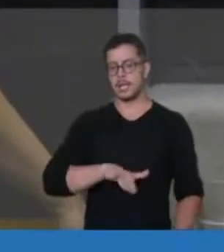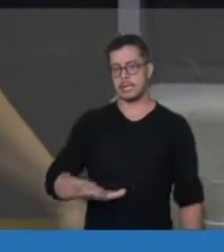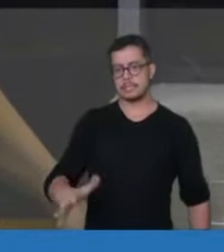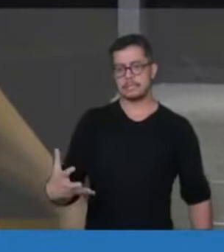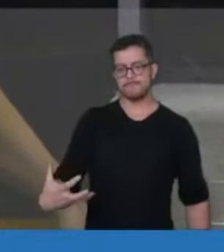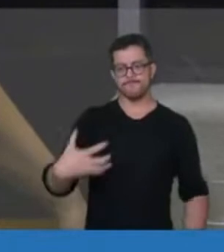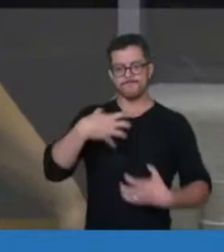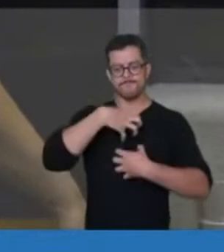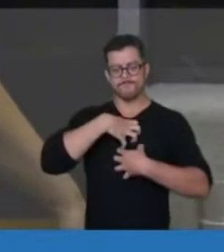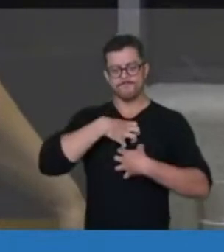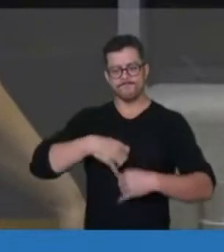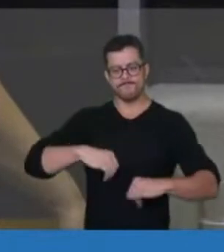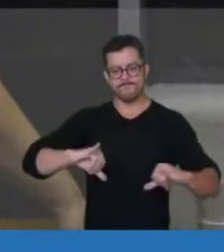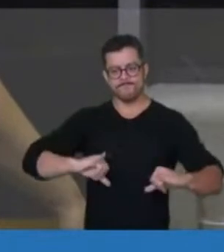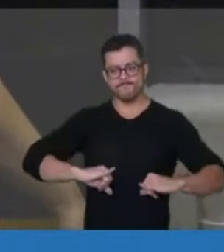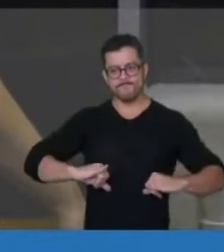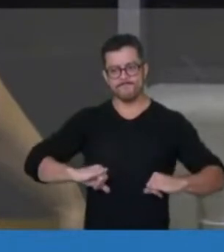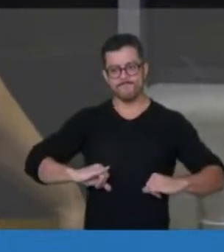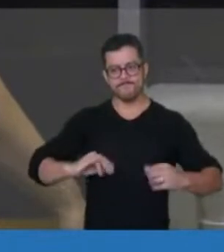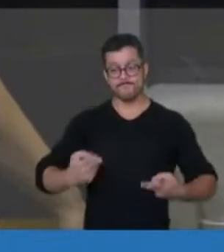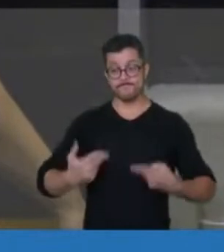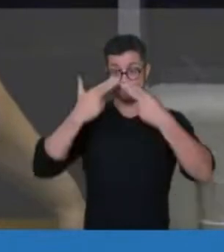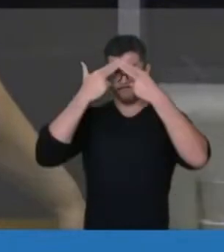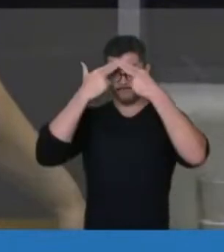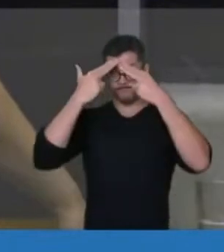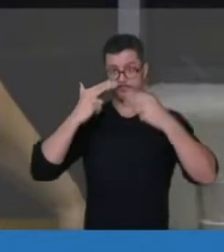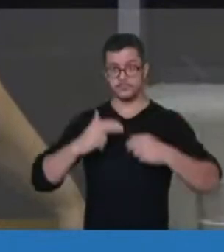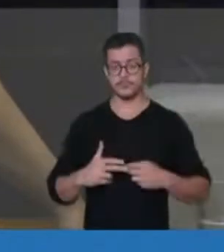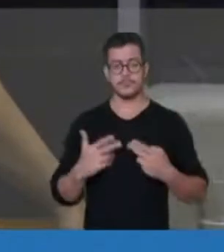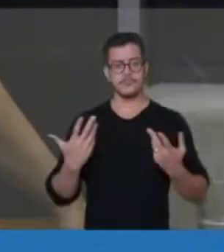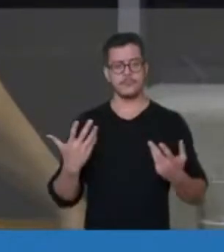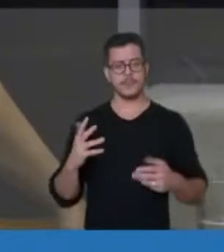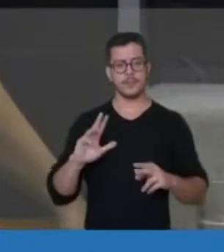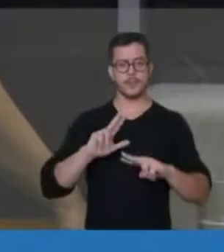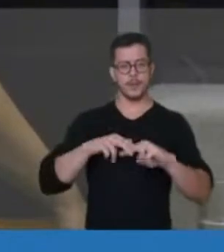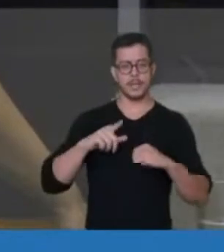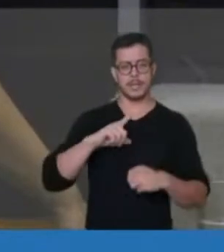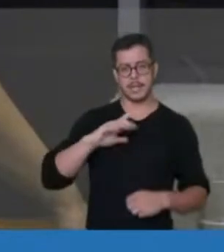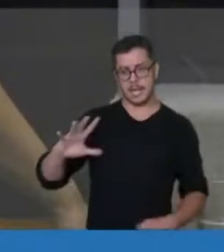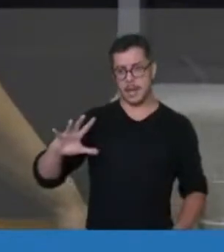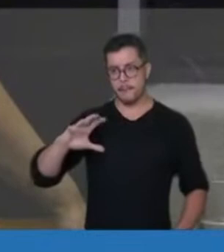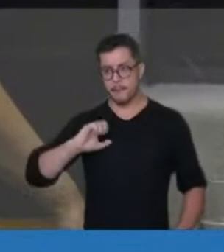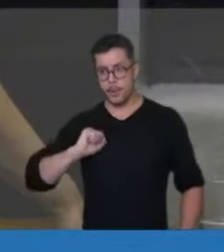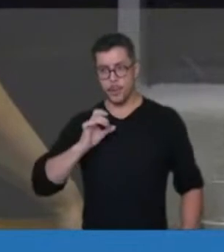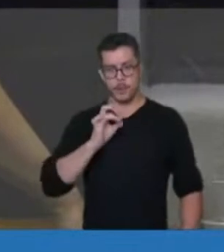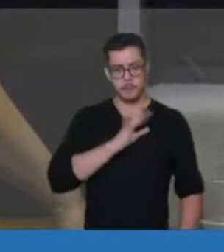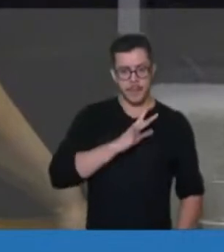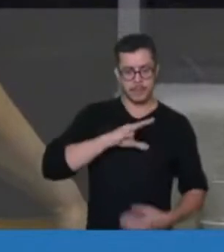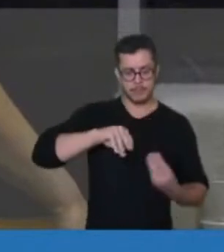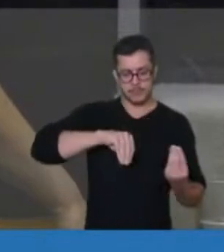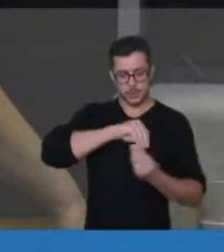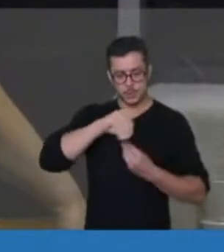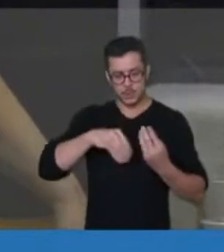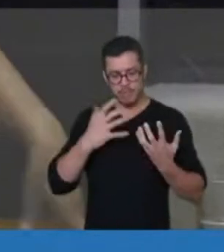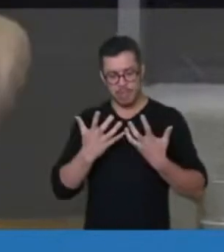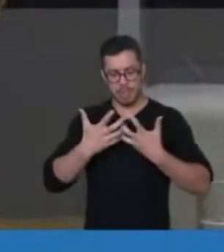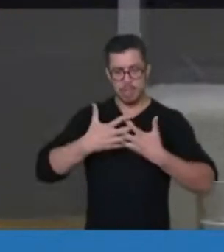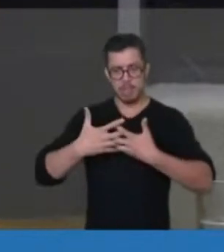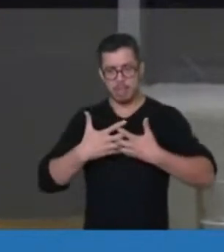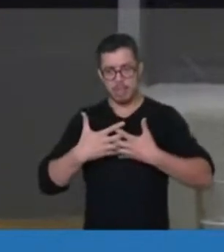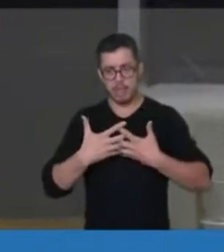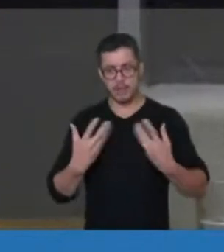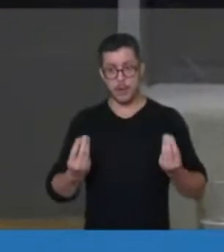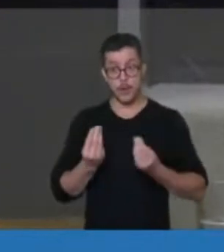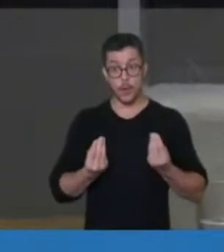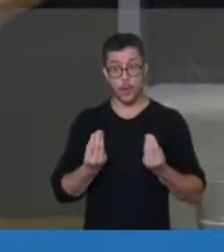sofrimento, porque é uma dualidade do amor e, ao mesmo tempo, do próprio medo. O amor, o medo e o amor